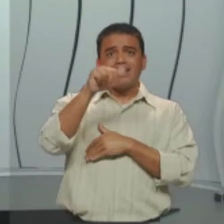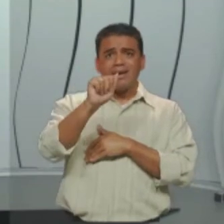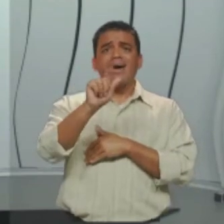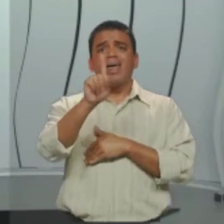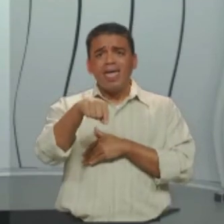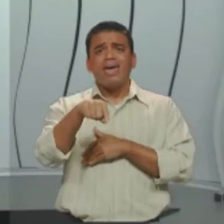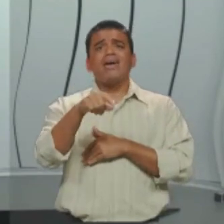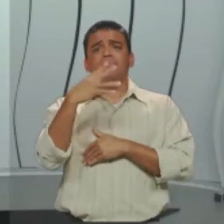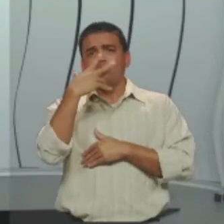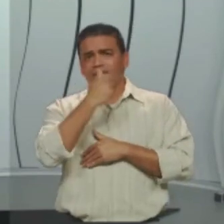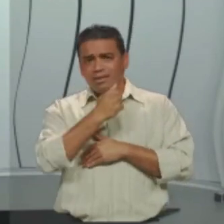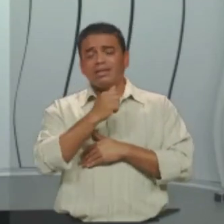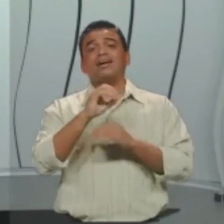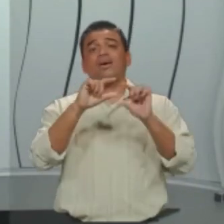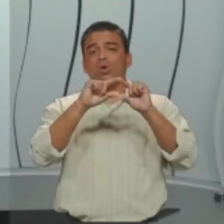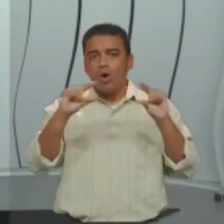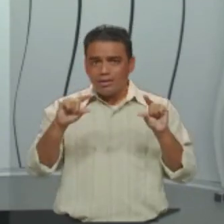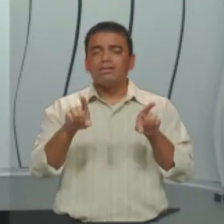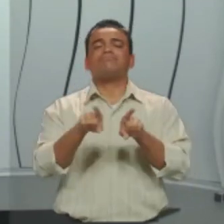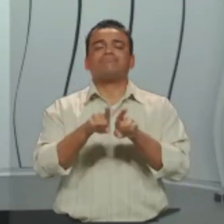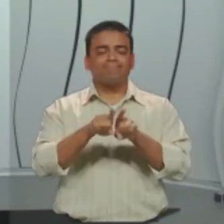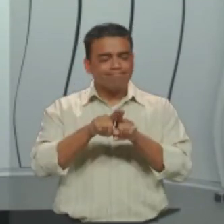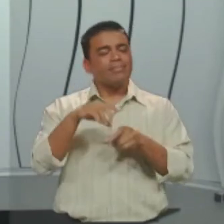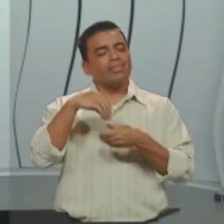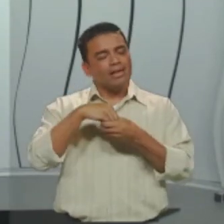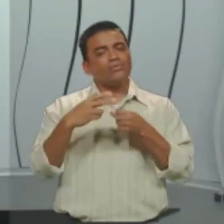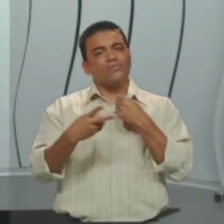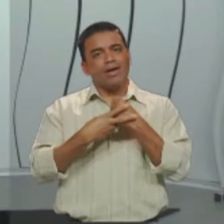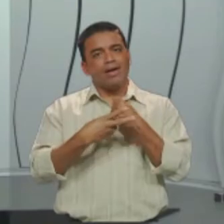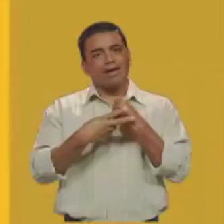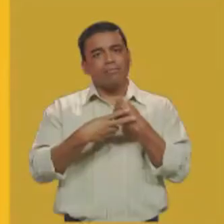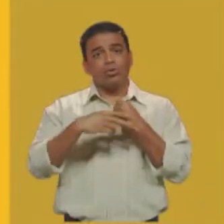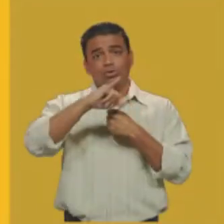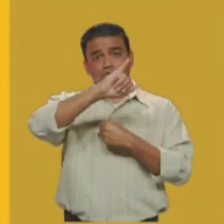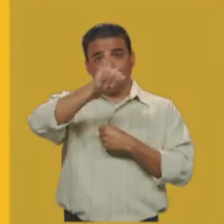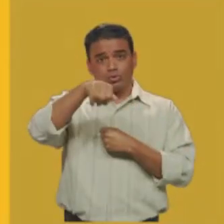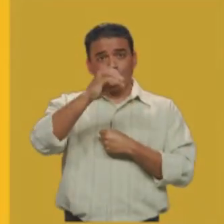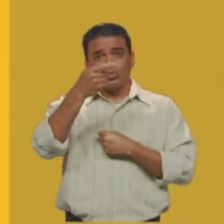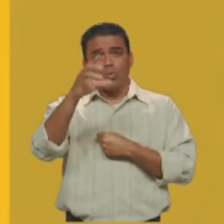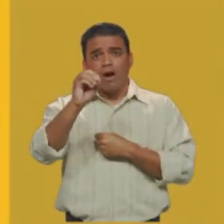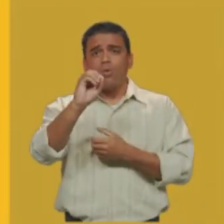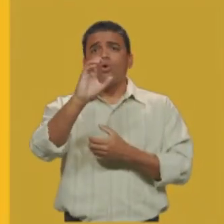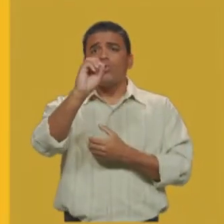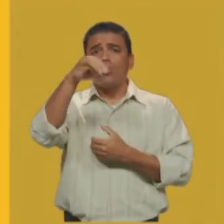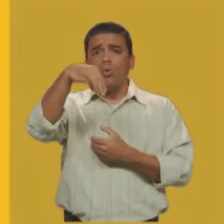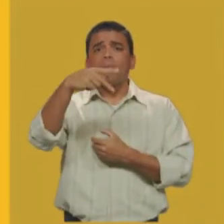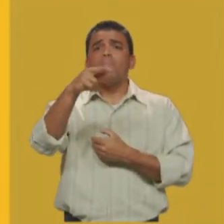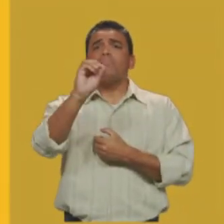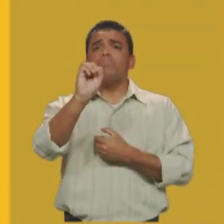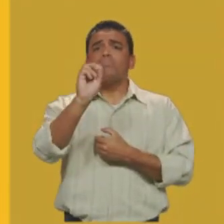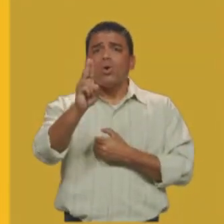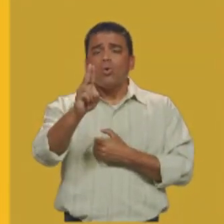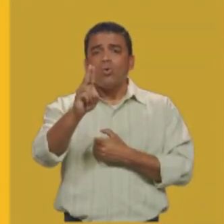também é uma oração? Sim. Olha aqui o verbo. João comprou. Opa! É uma oração? Sim.